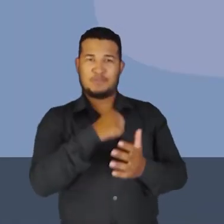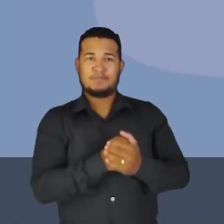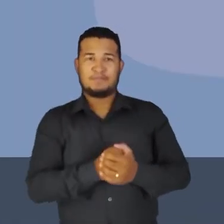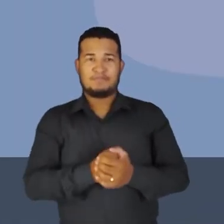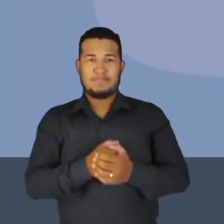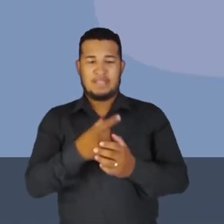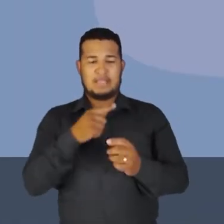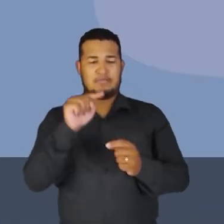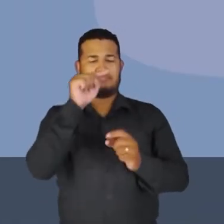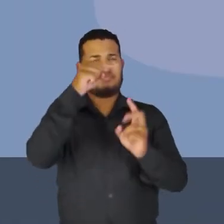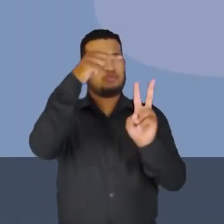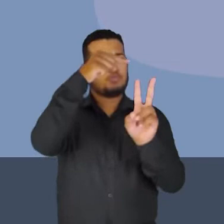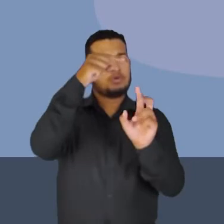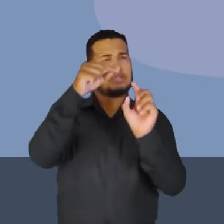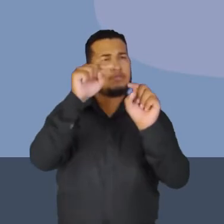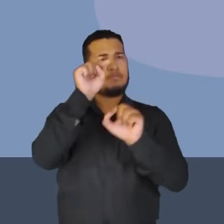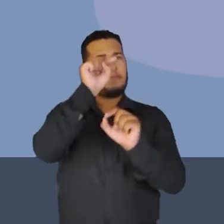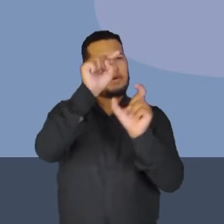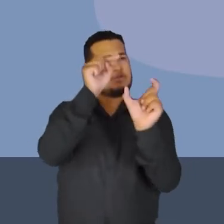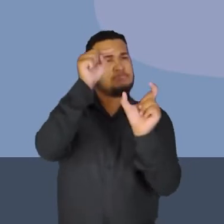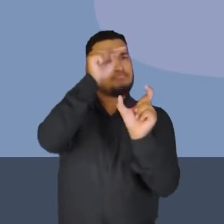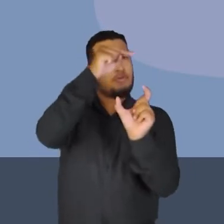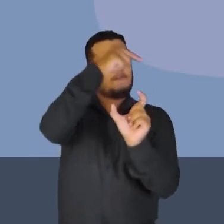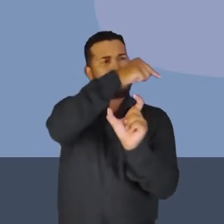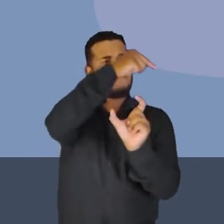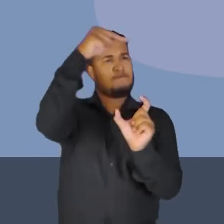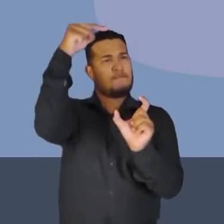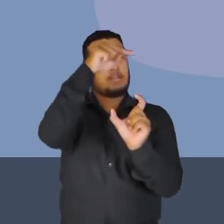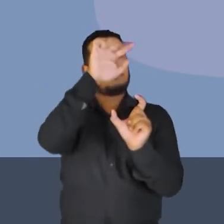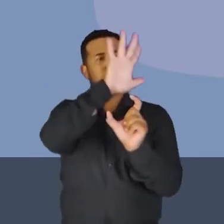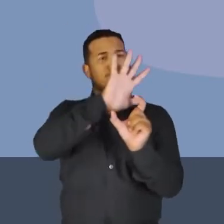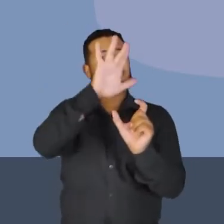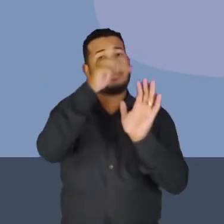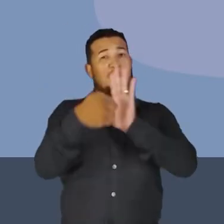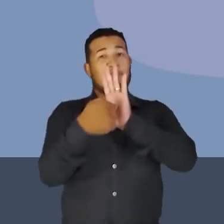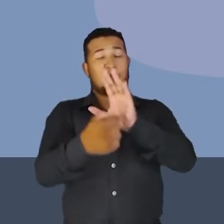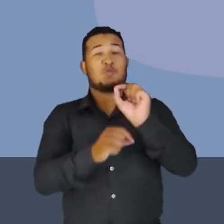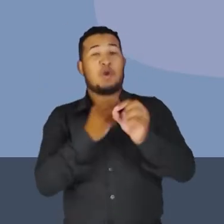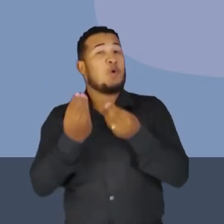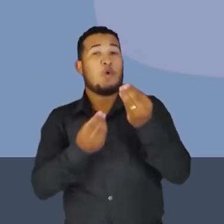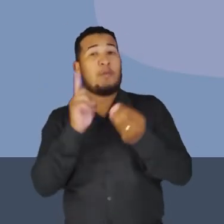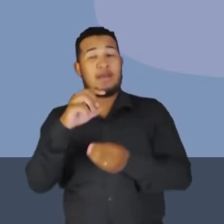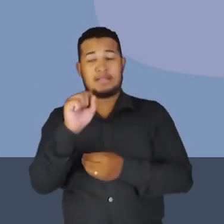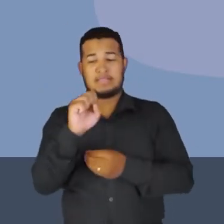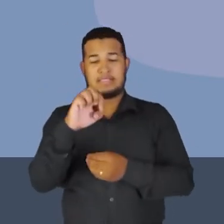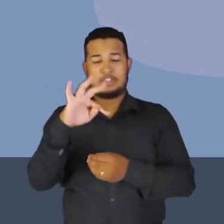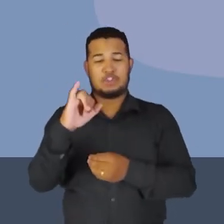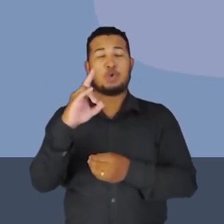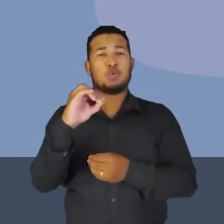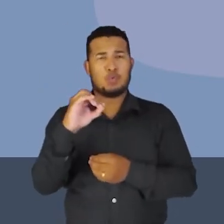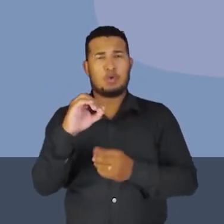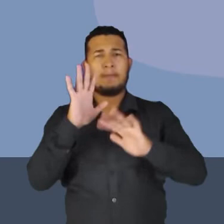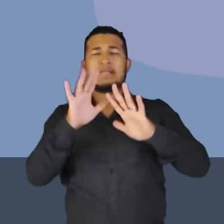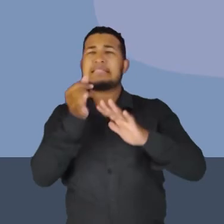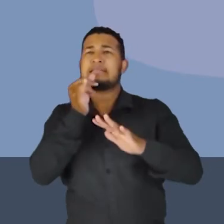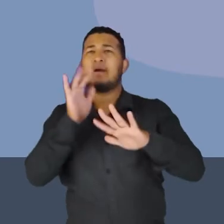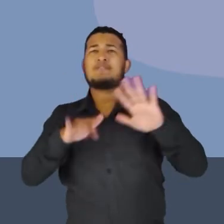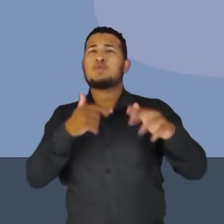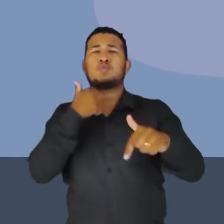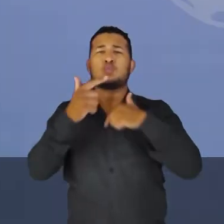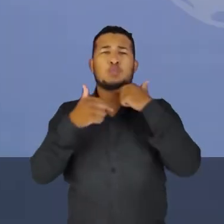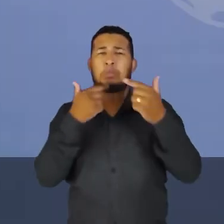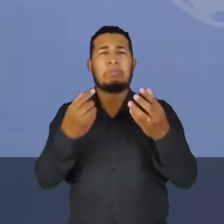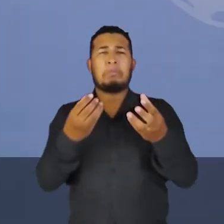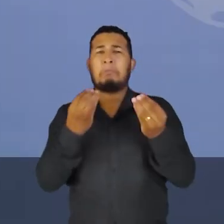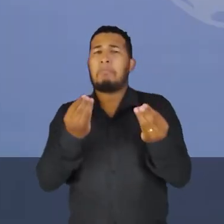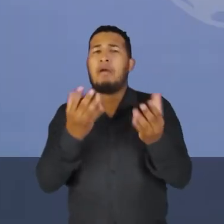vetor tangente, e naquele ponto as linhas de campo estariam mostrando ali o nosso sentido. Aí você perguntaria, mas para quê, professor?